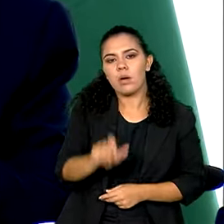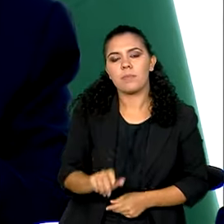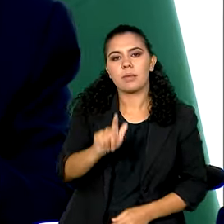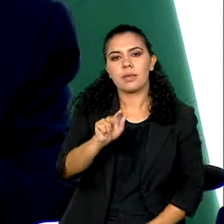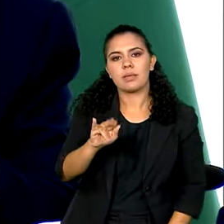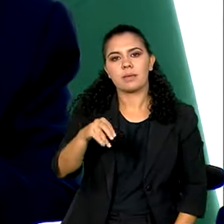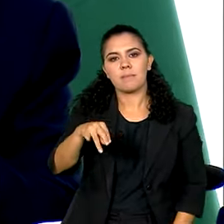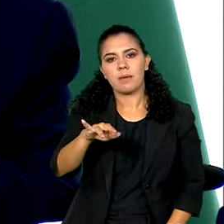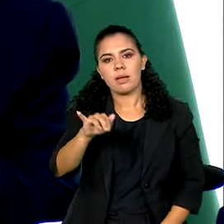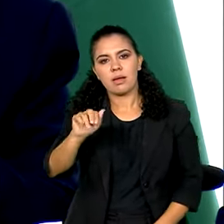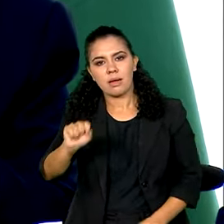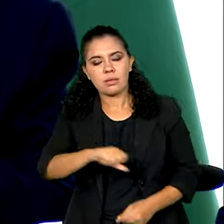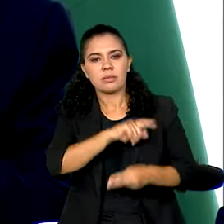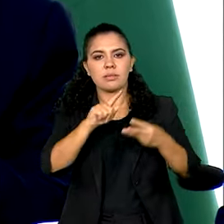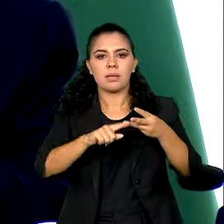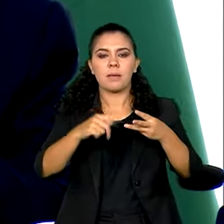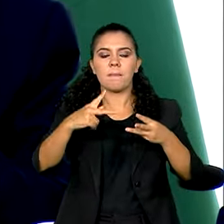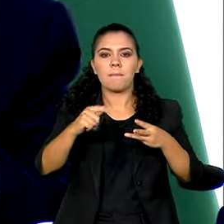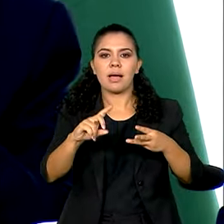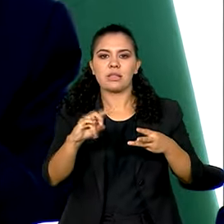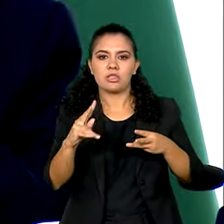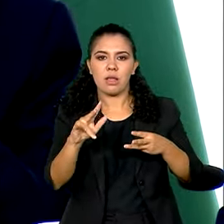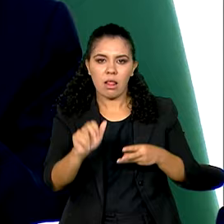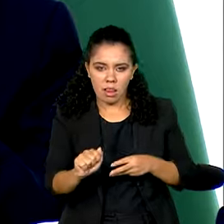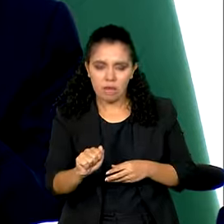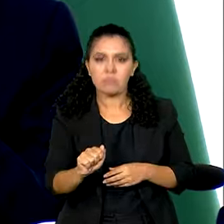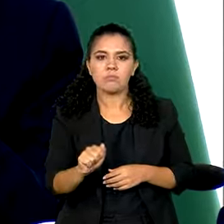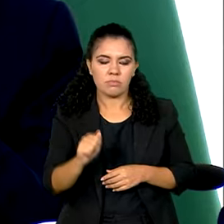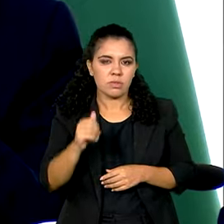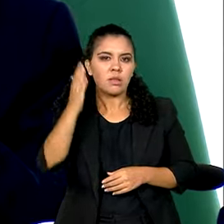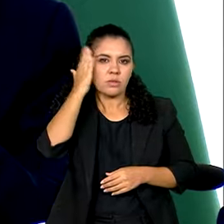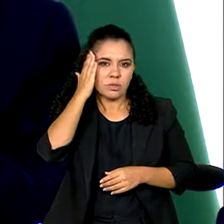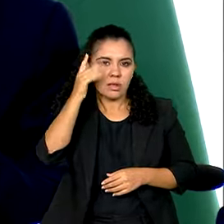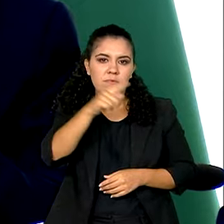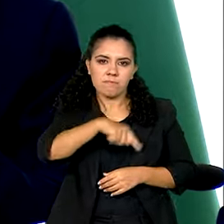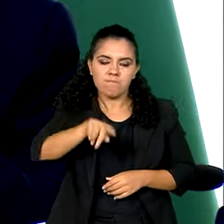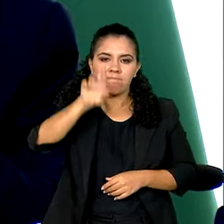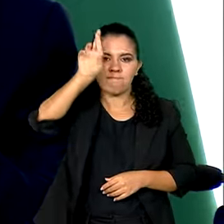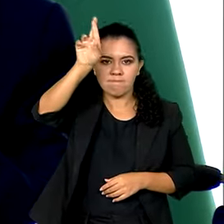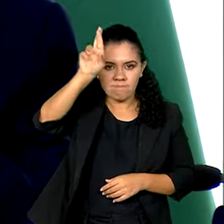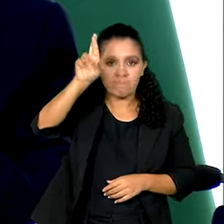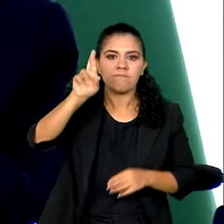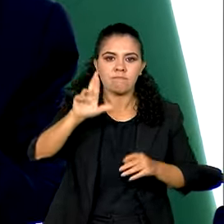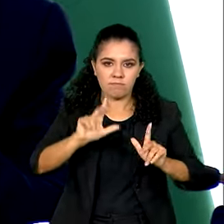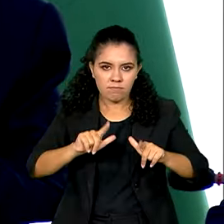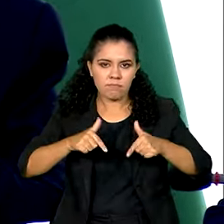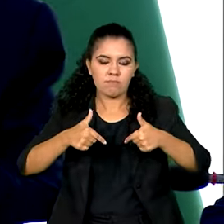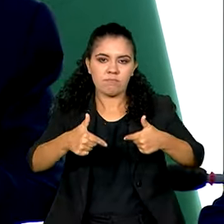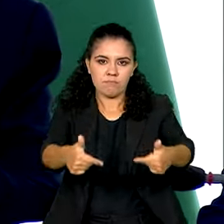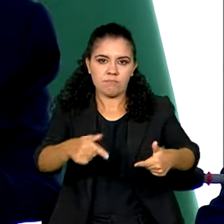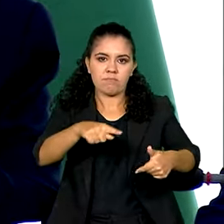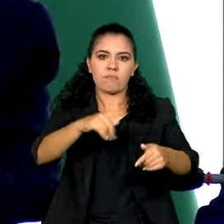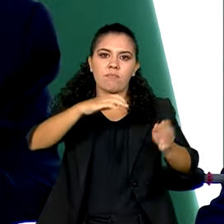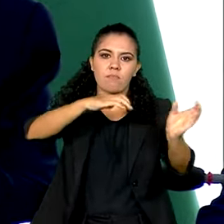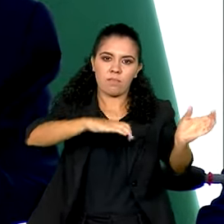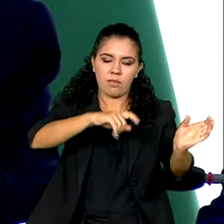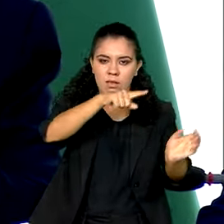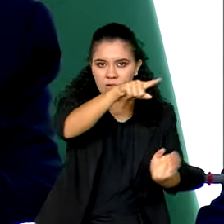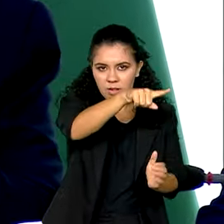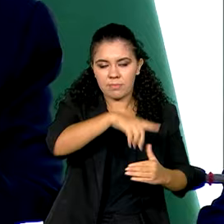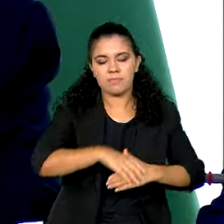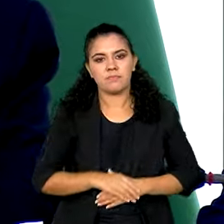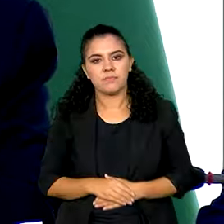E ao Padilha, que no fundo, no fundo, é o que coordena a nossa bancada dentro do Congresso Nacional,